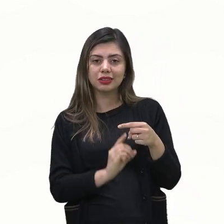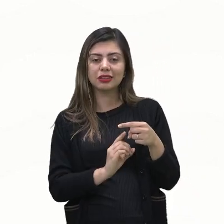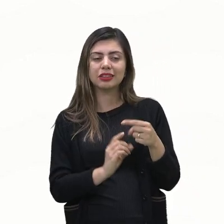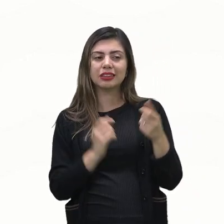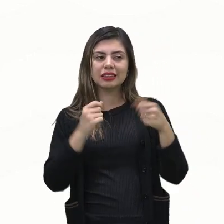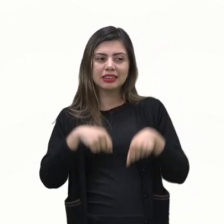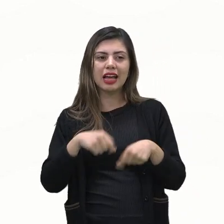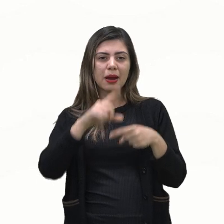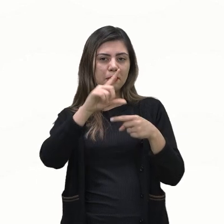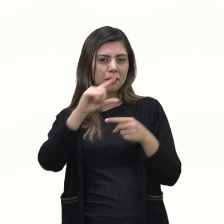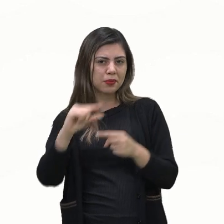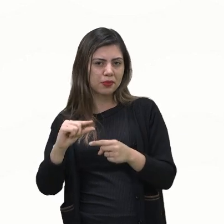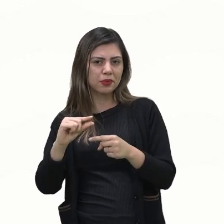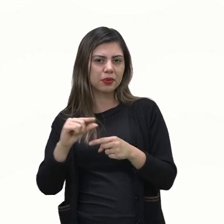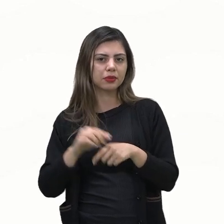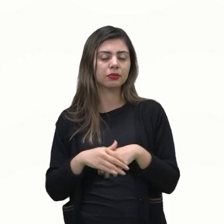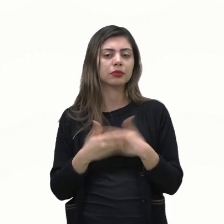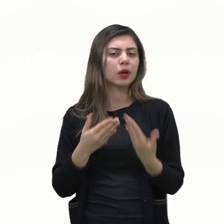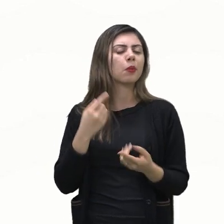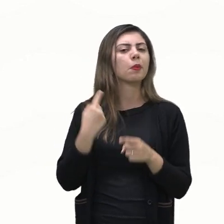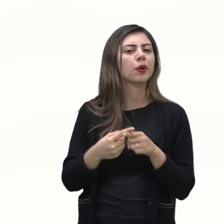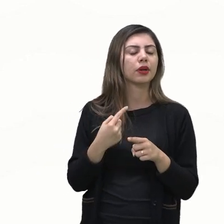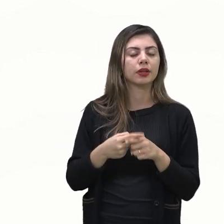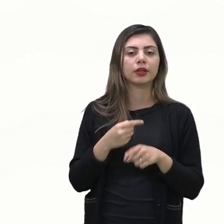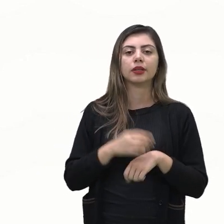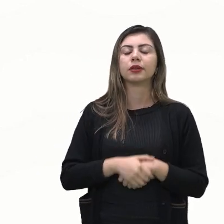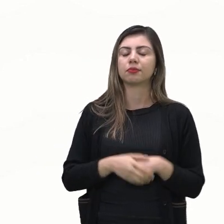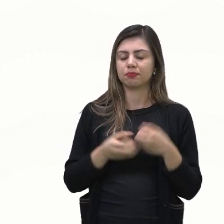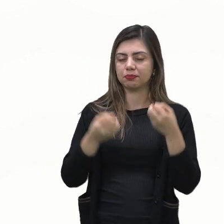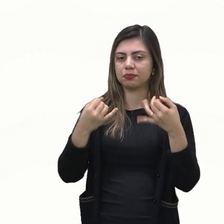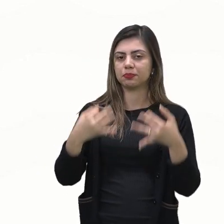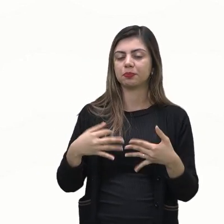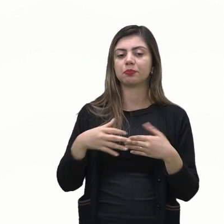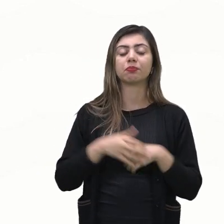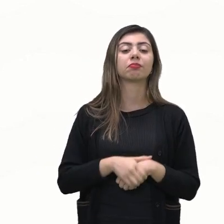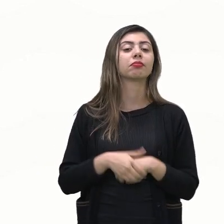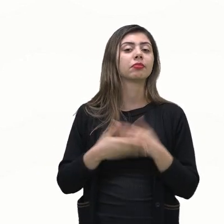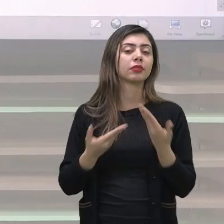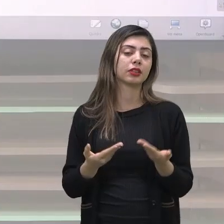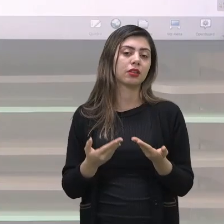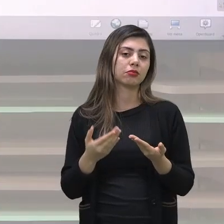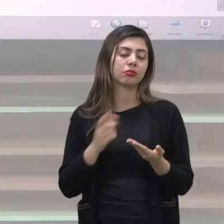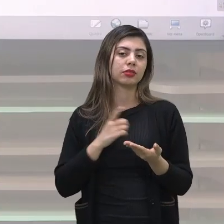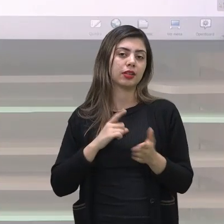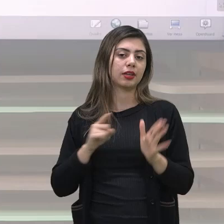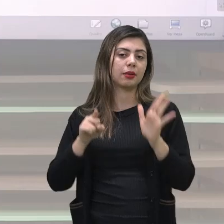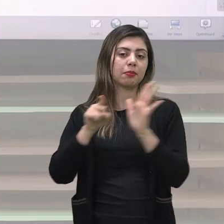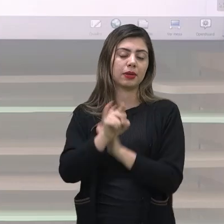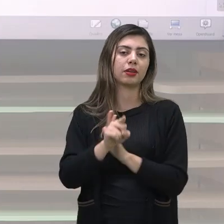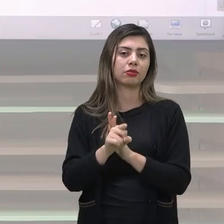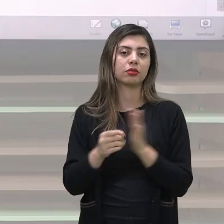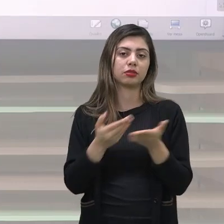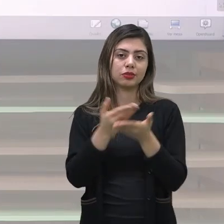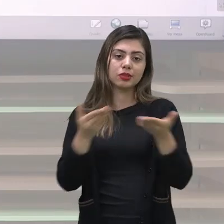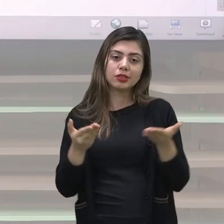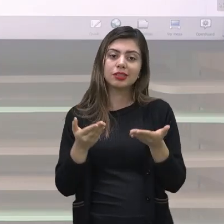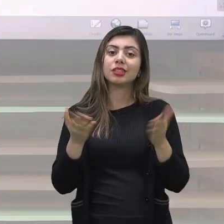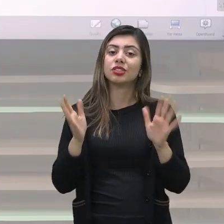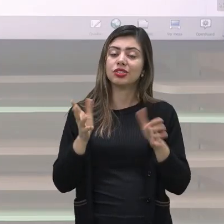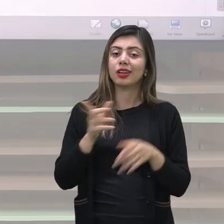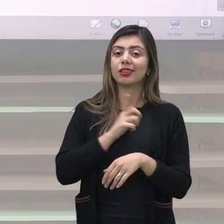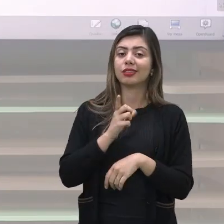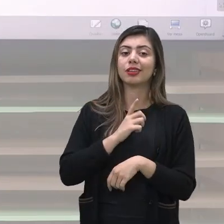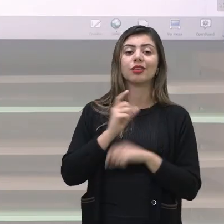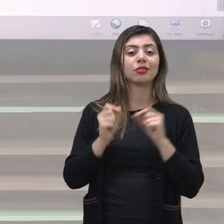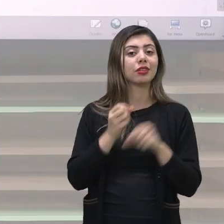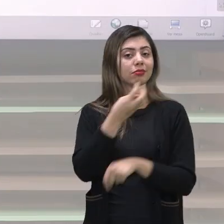simplificada por que isso? porque geralmente essas questões você que está na terceira série do